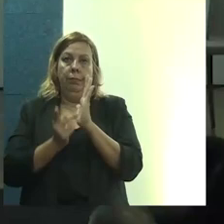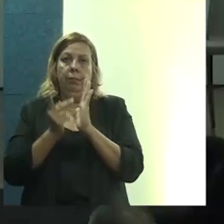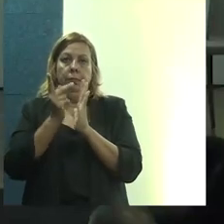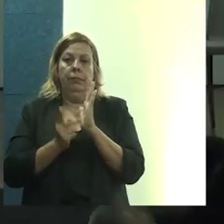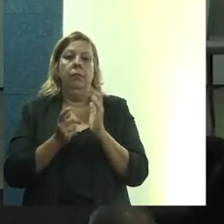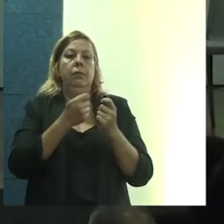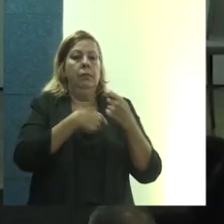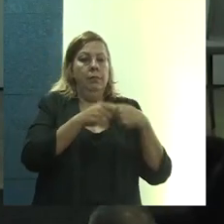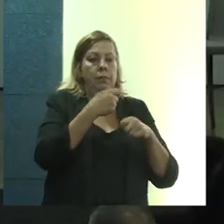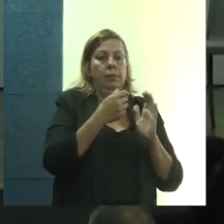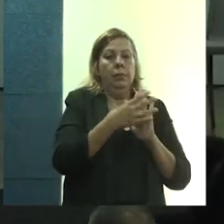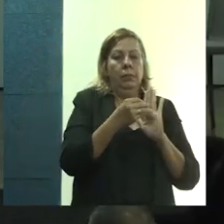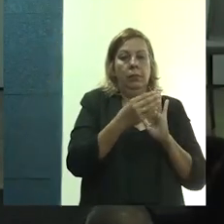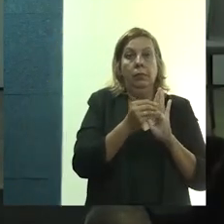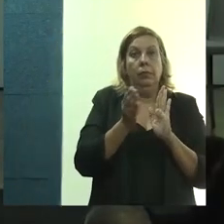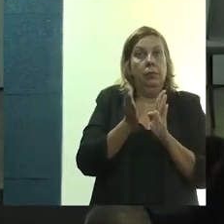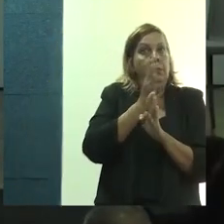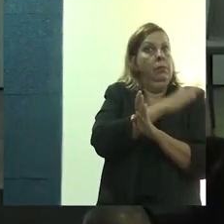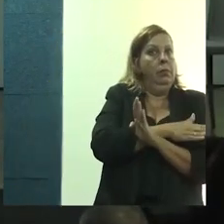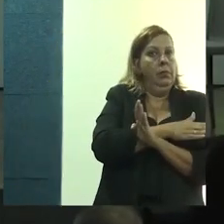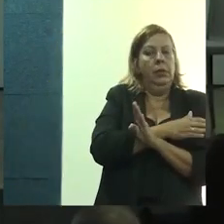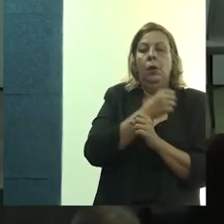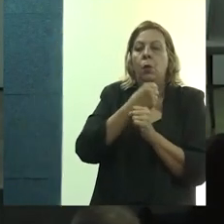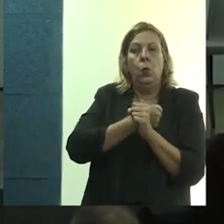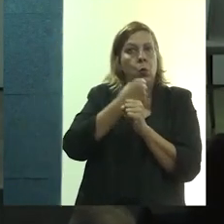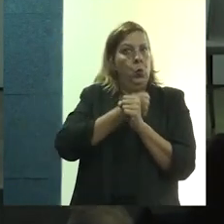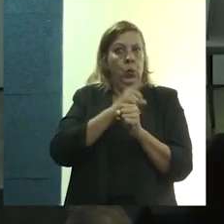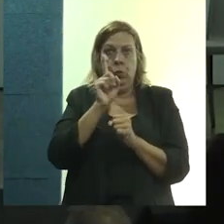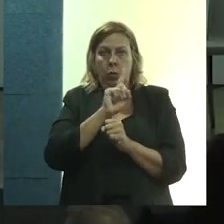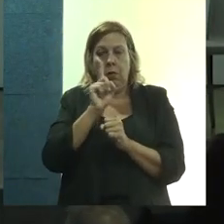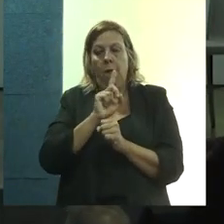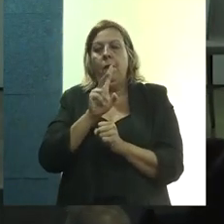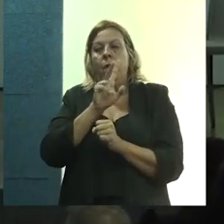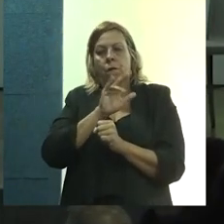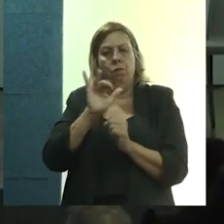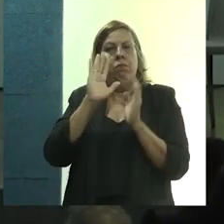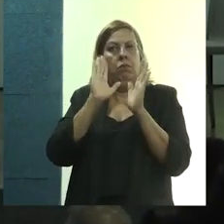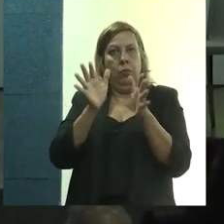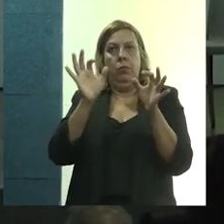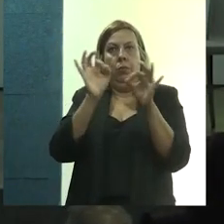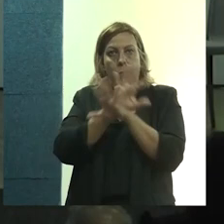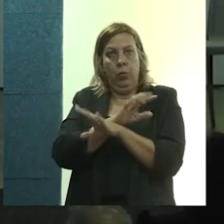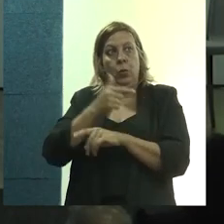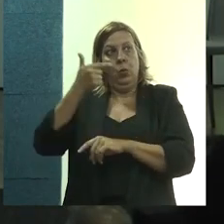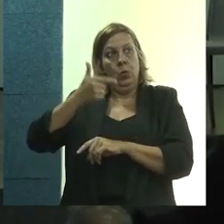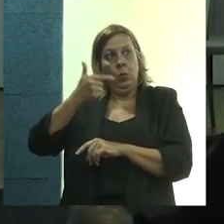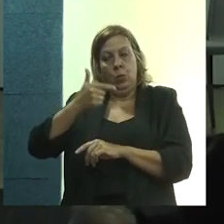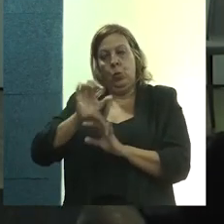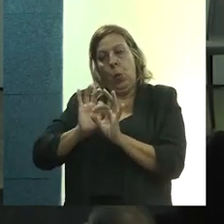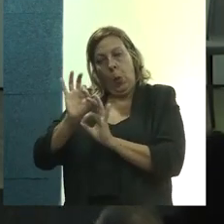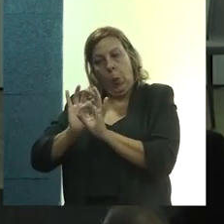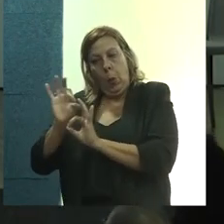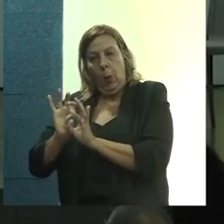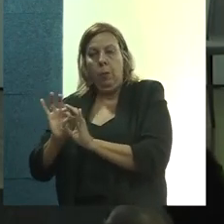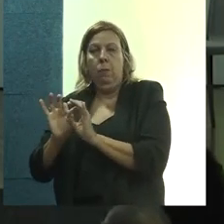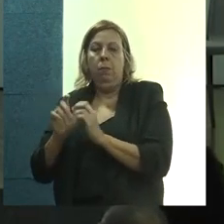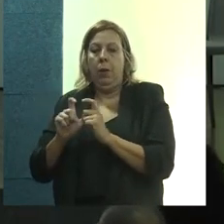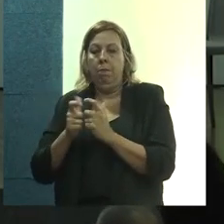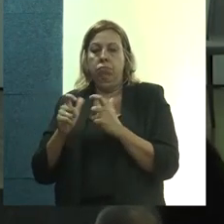pelo escritório modelo na época. Ele não foi construído. O primeiro foi executado e o segundo não.